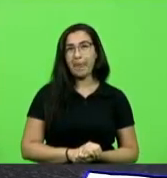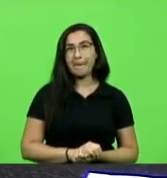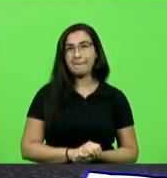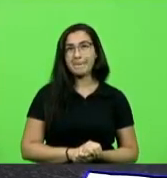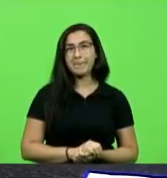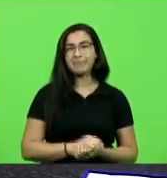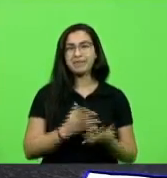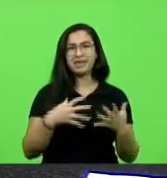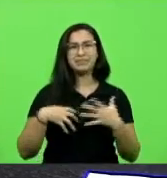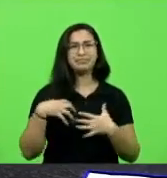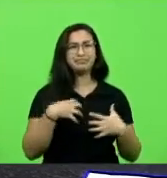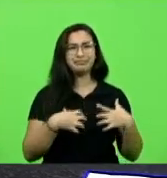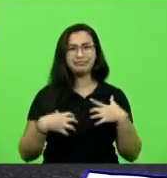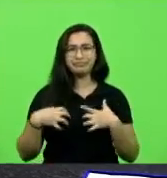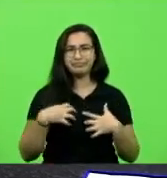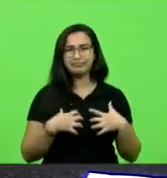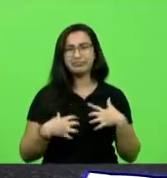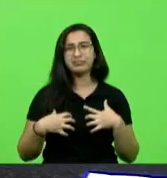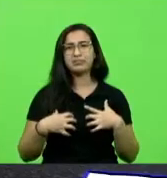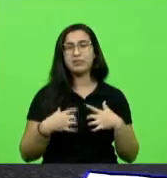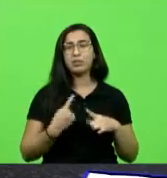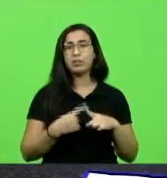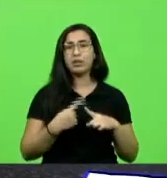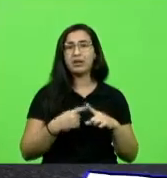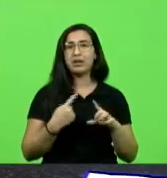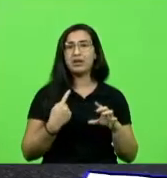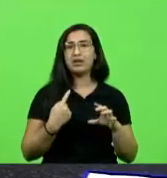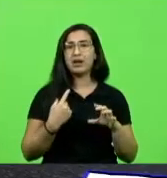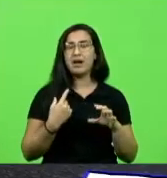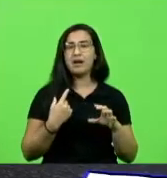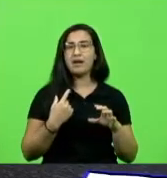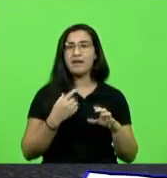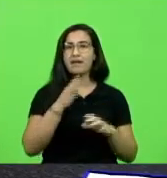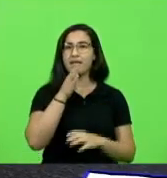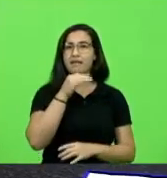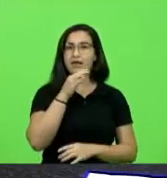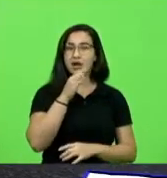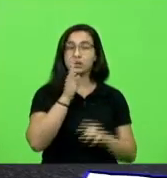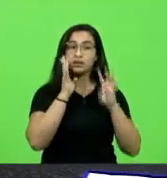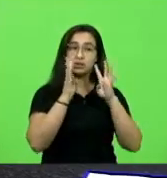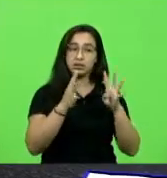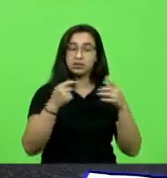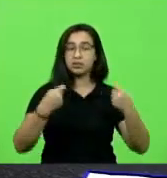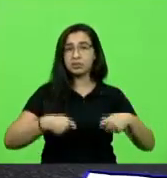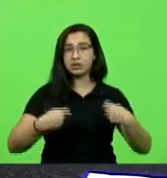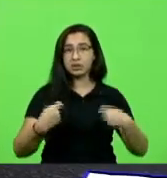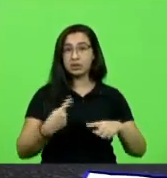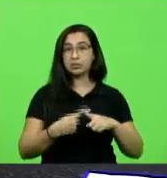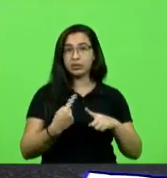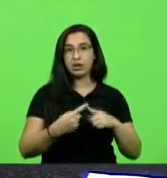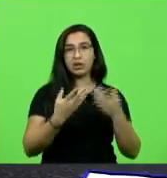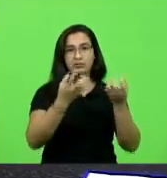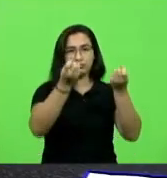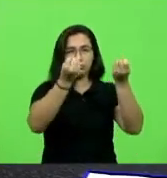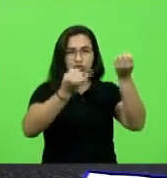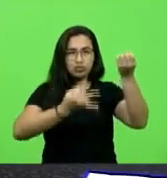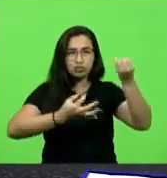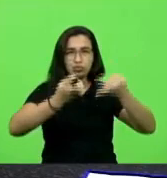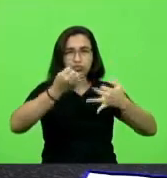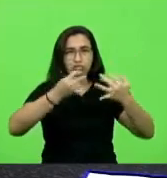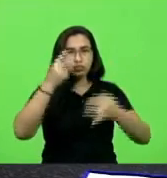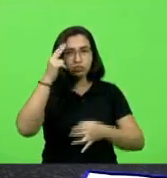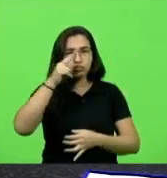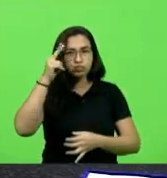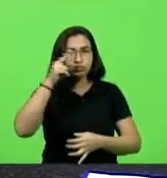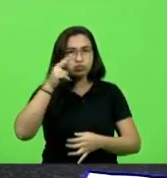justamente com a atenção que a casão precisa dar a situação deles né primeiro pelo relato que eles fizeram do